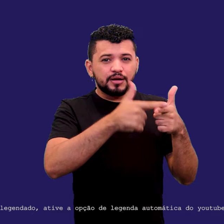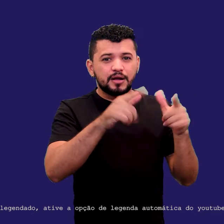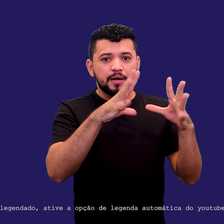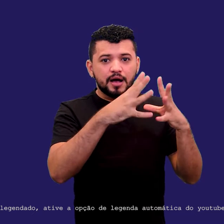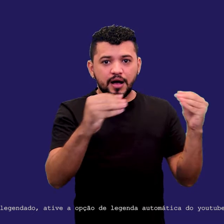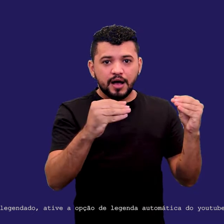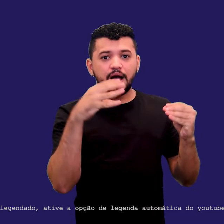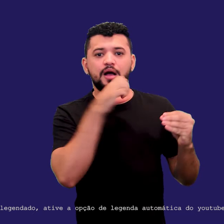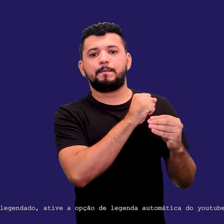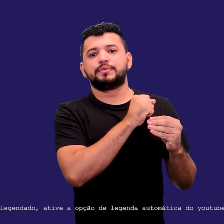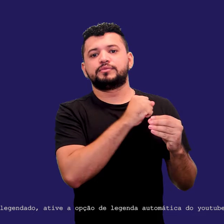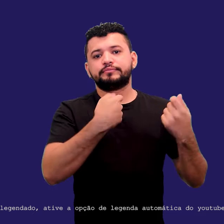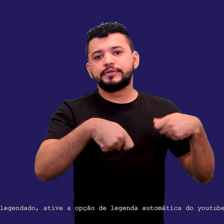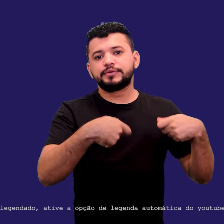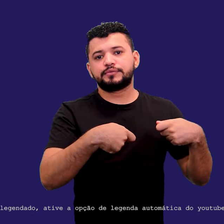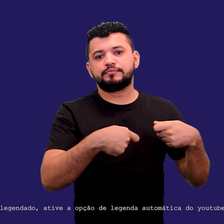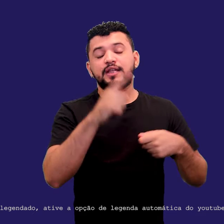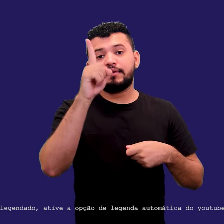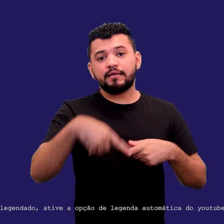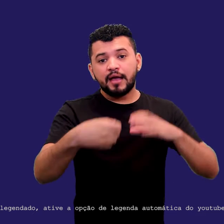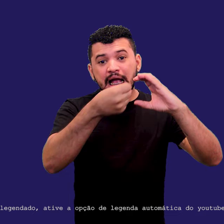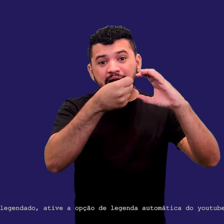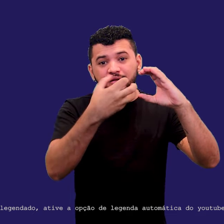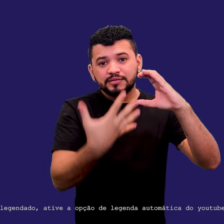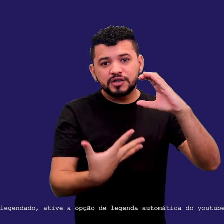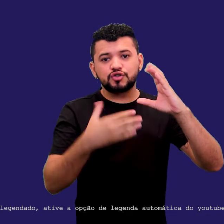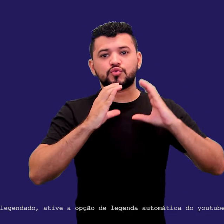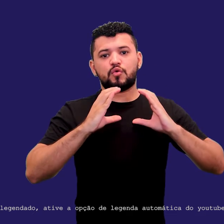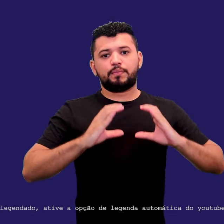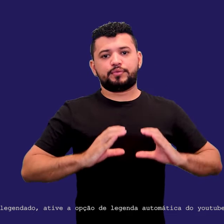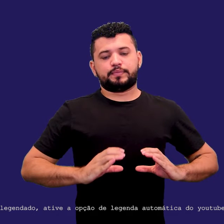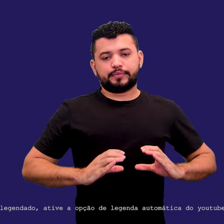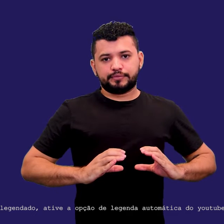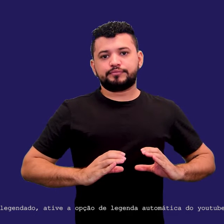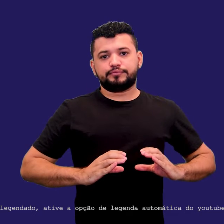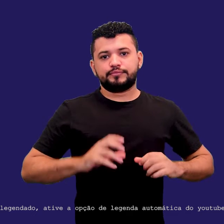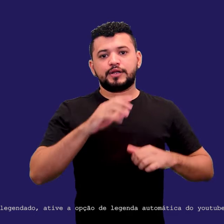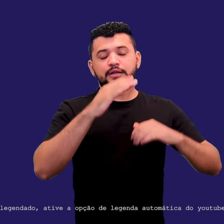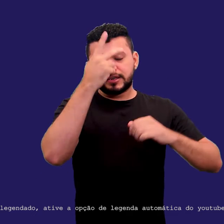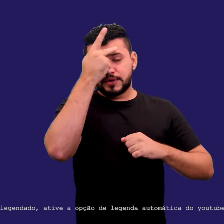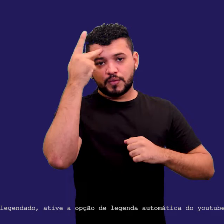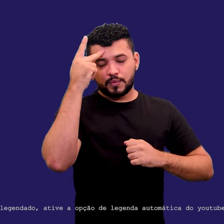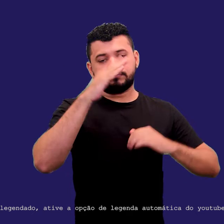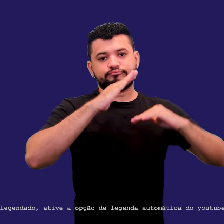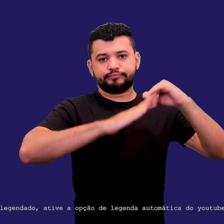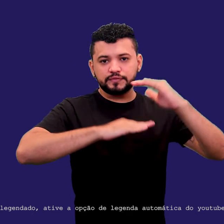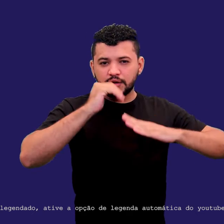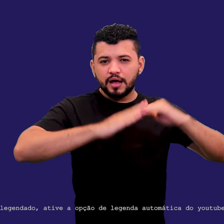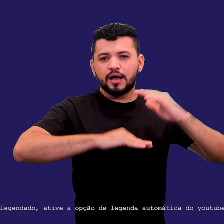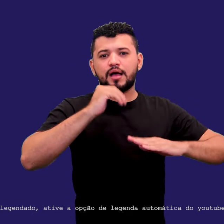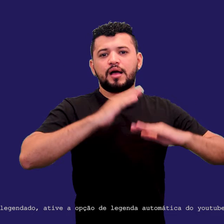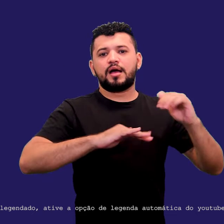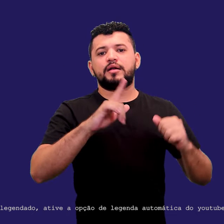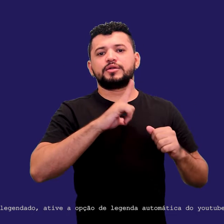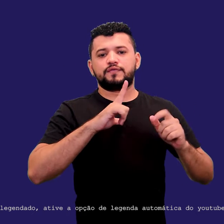características comportamentais dos profissionais que se integraram melhor